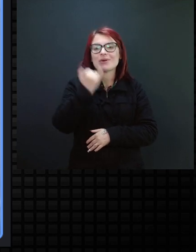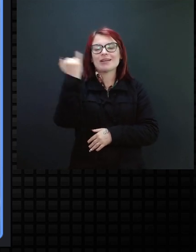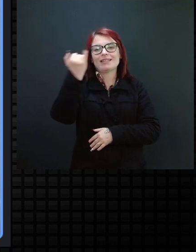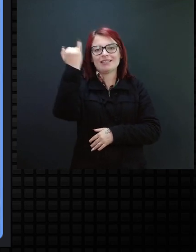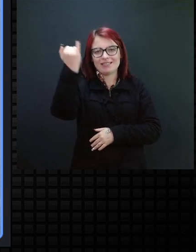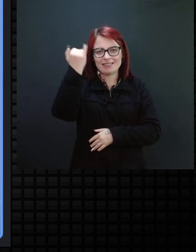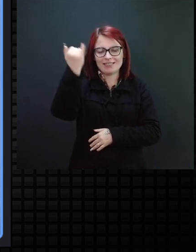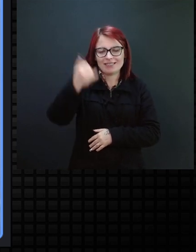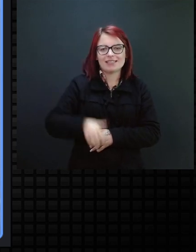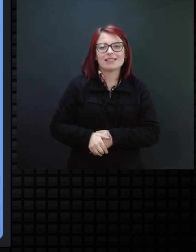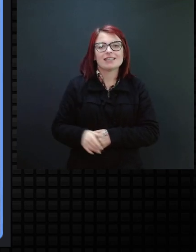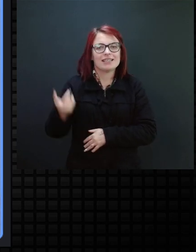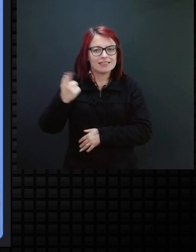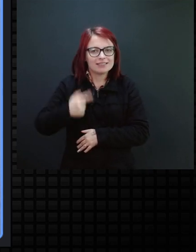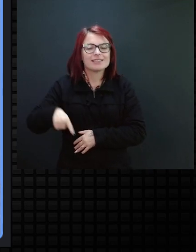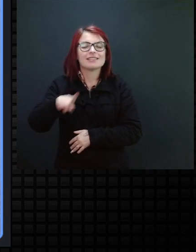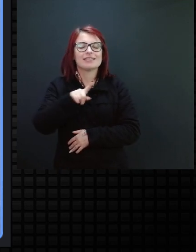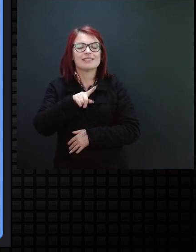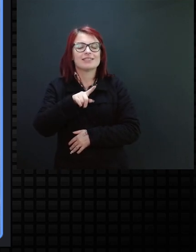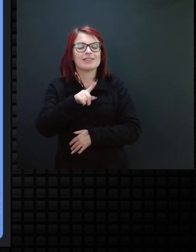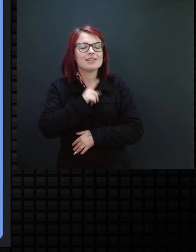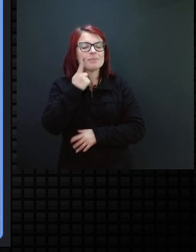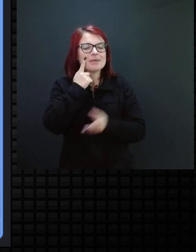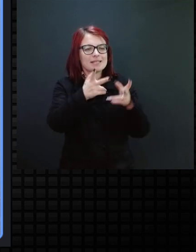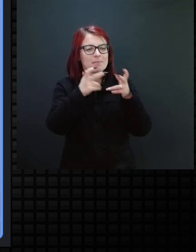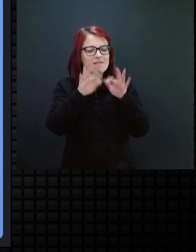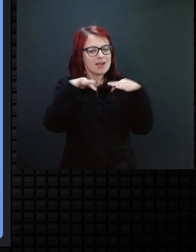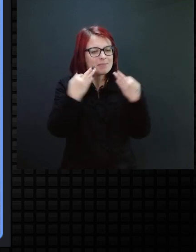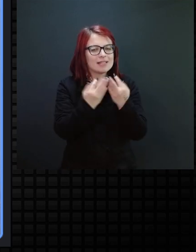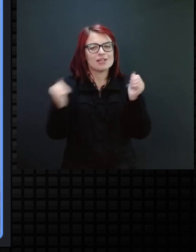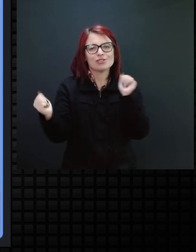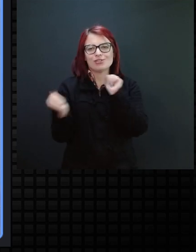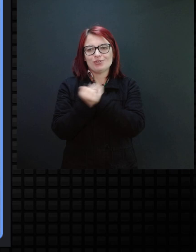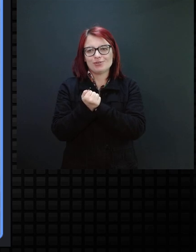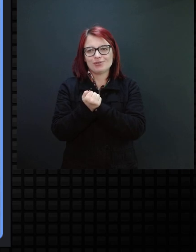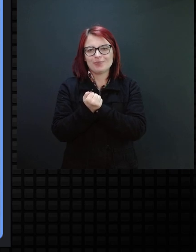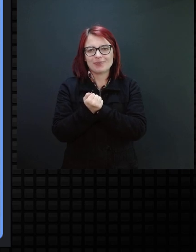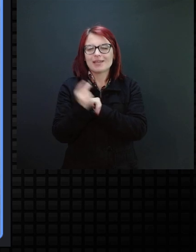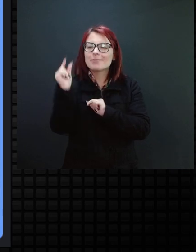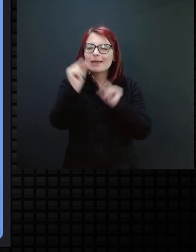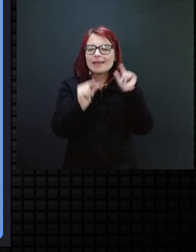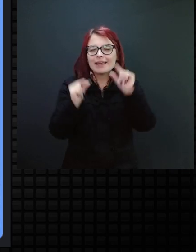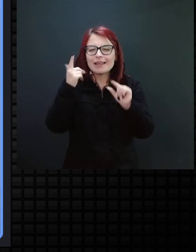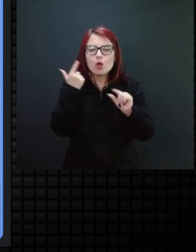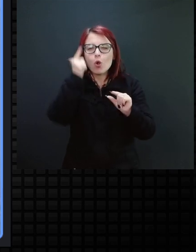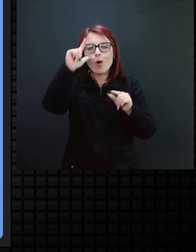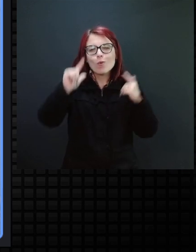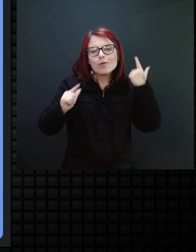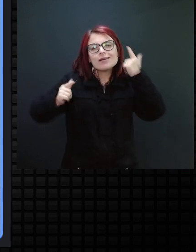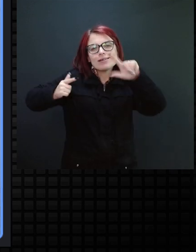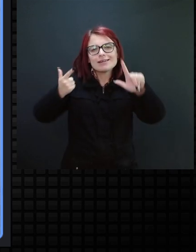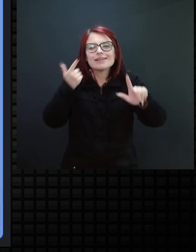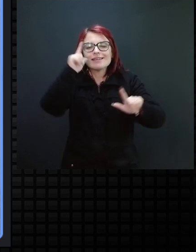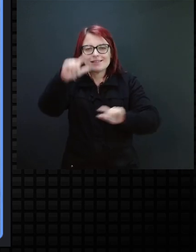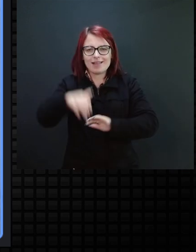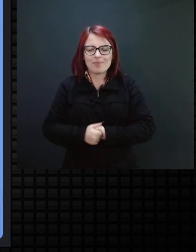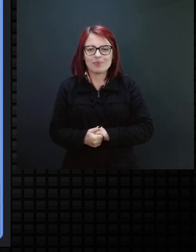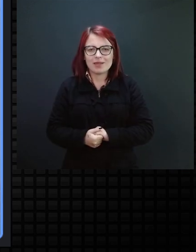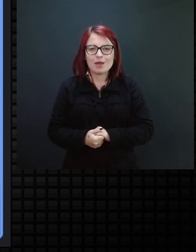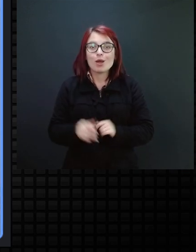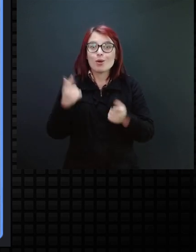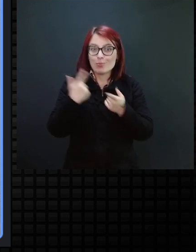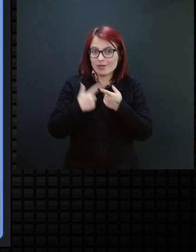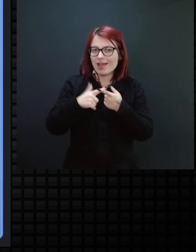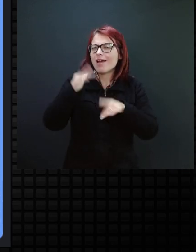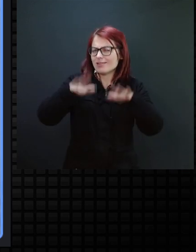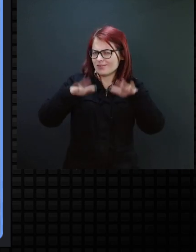da família estar junto, e quando eu falei pra você, essas pequenas conquistas, quando você tem um filho típico,